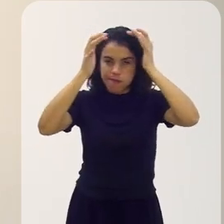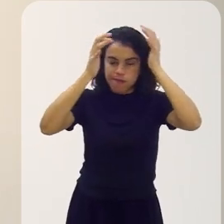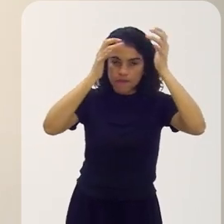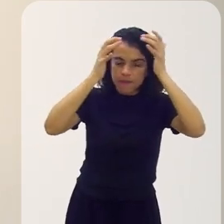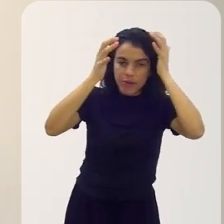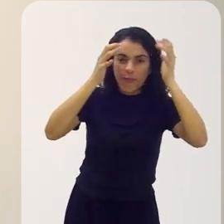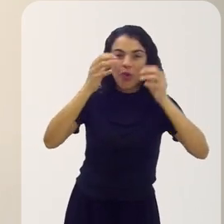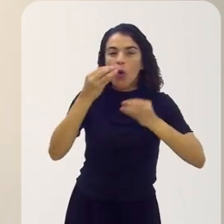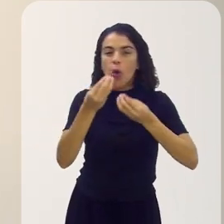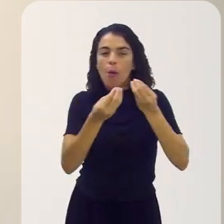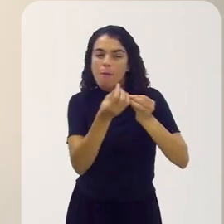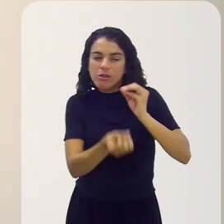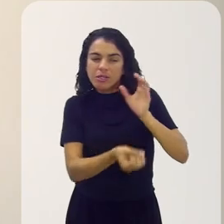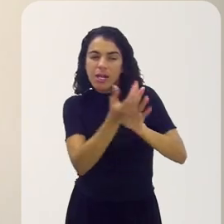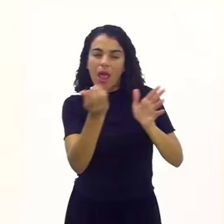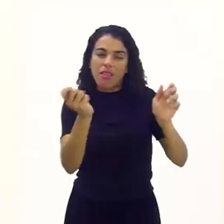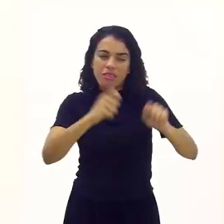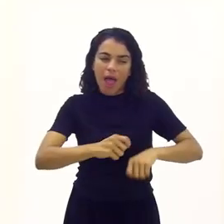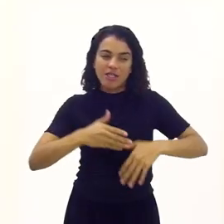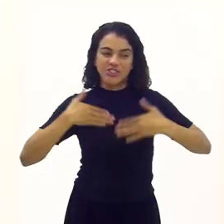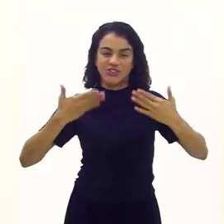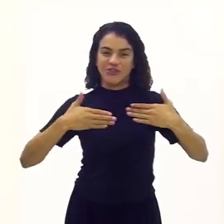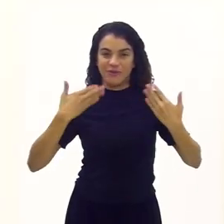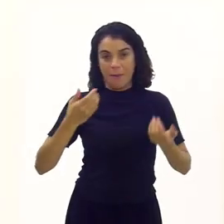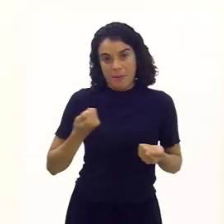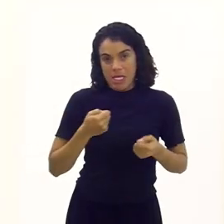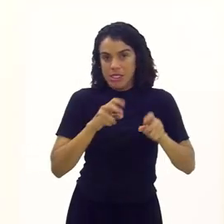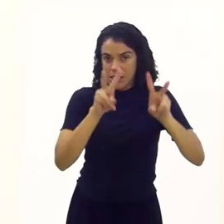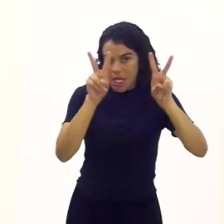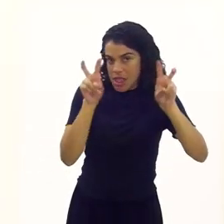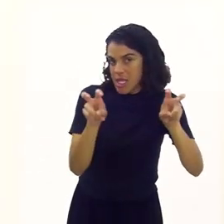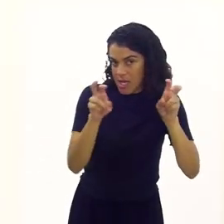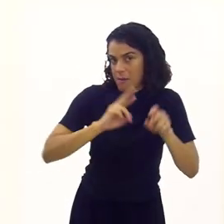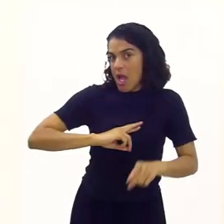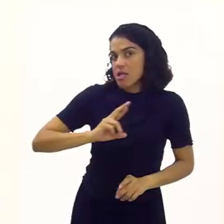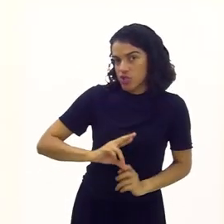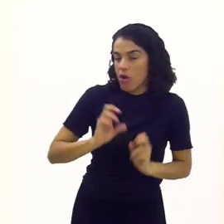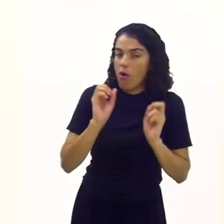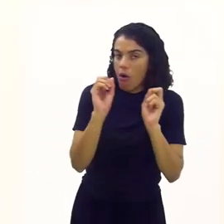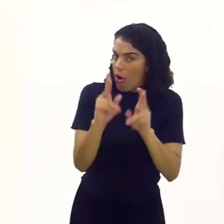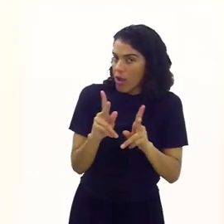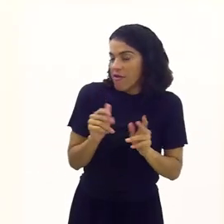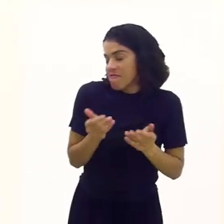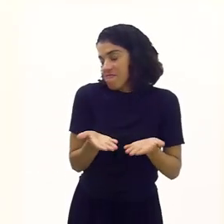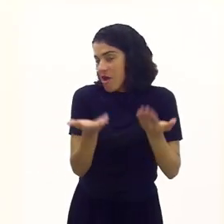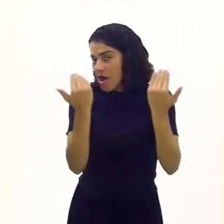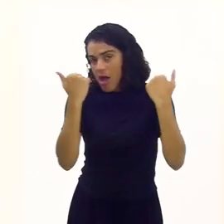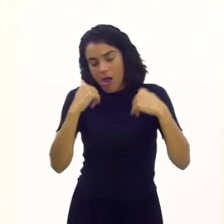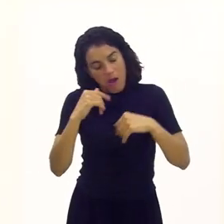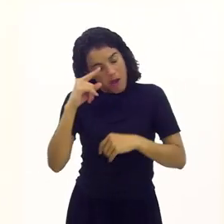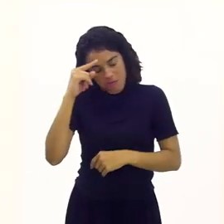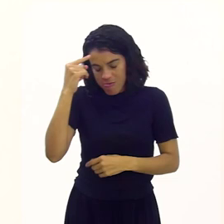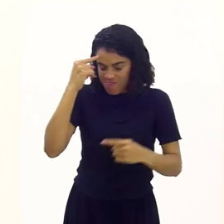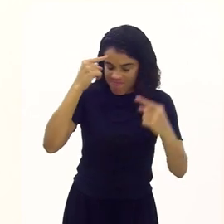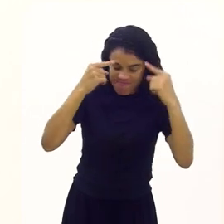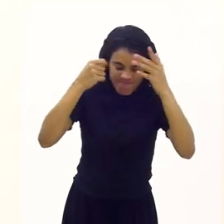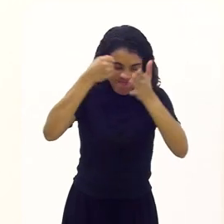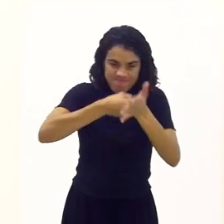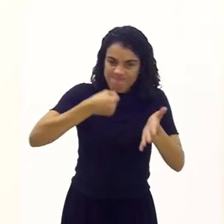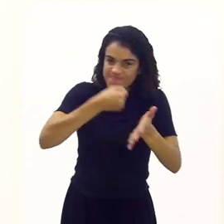o que eu posso trabalhar que vai ser divertido? Tem que ter o tema religioso, não posso fugir disso. Ah, vamos lá. A gente vai